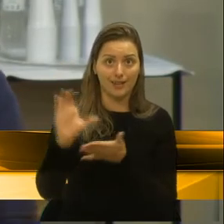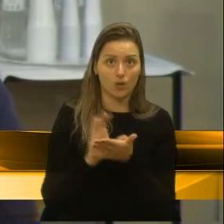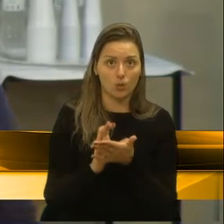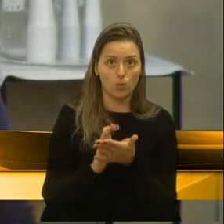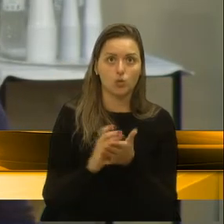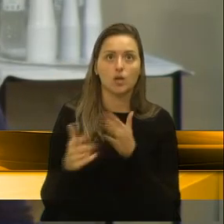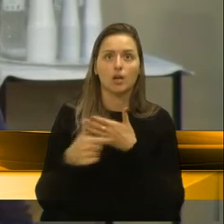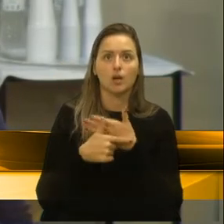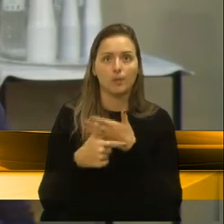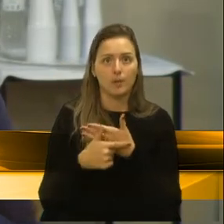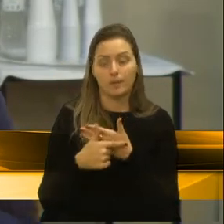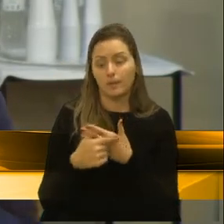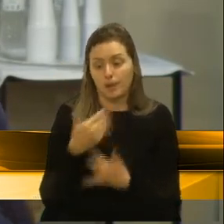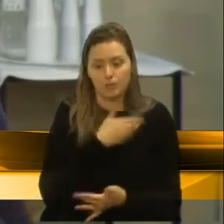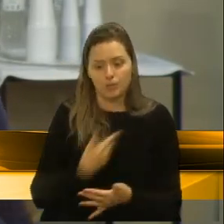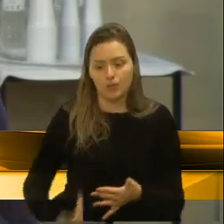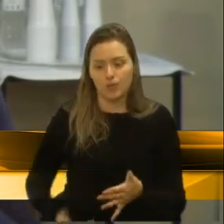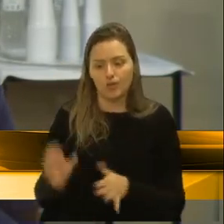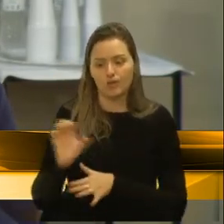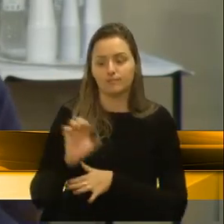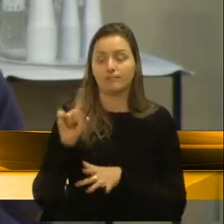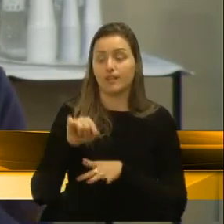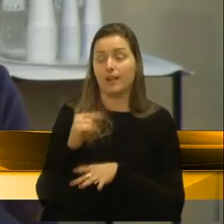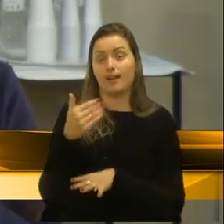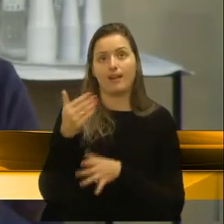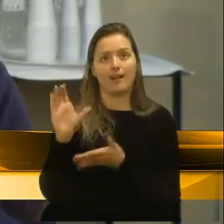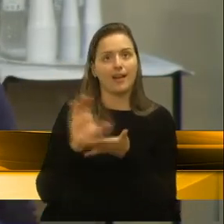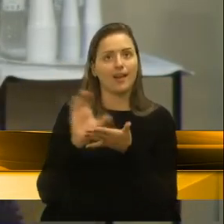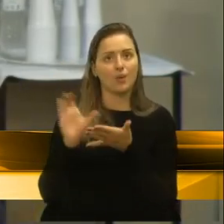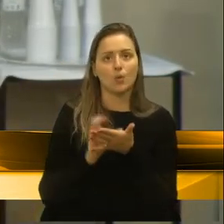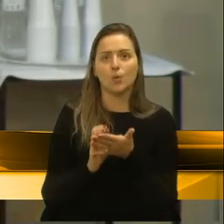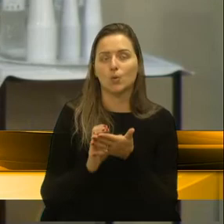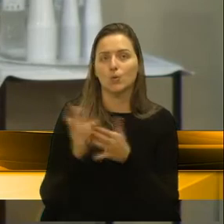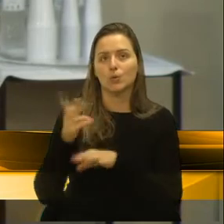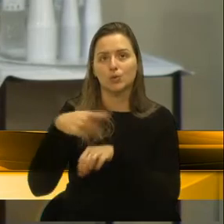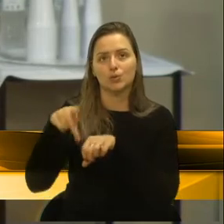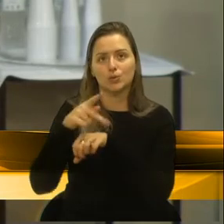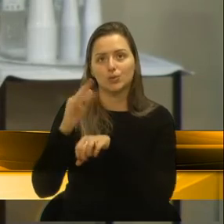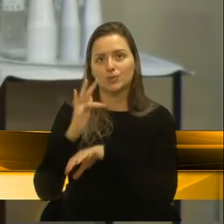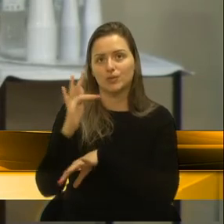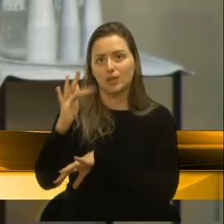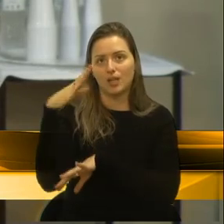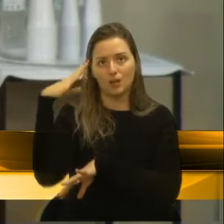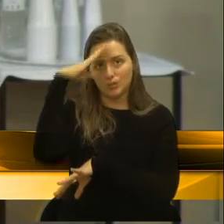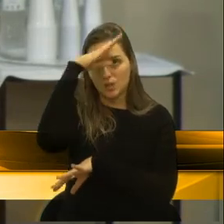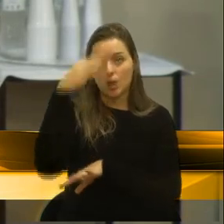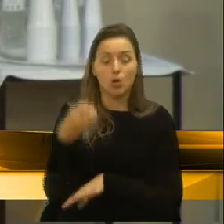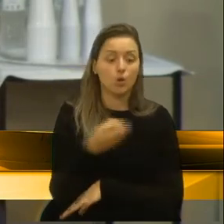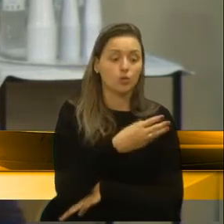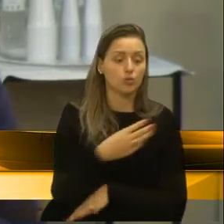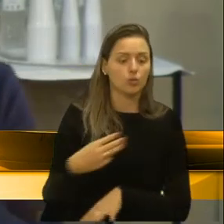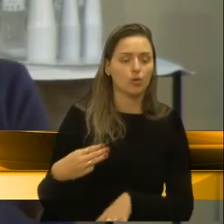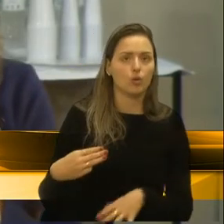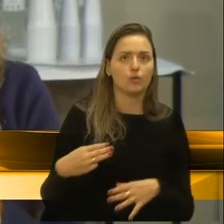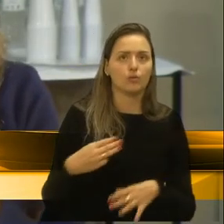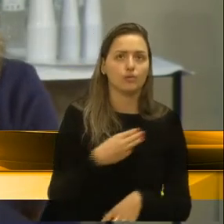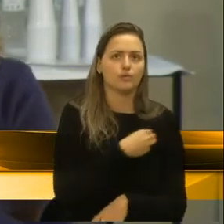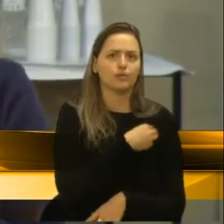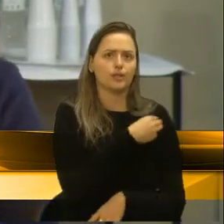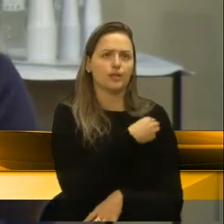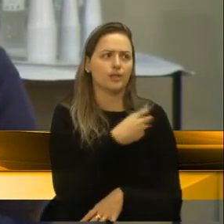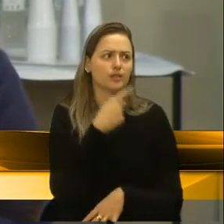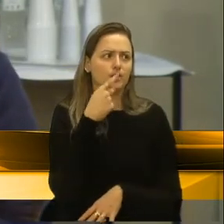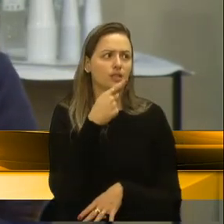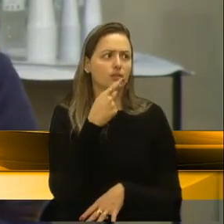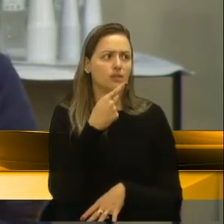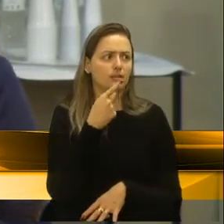papel dele, ele está fazendo. Só que isso é verba federal. E a gente está vendo o novo ministro falando em liberação